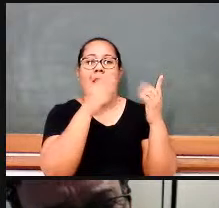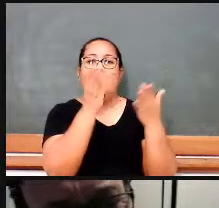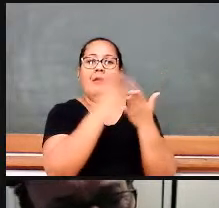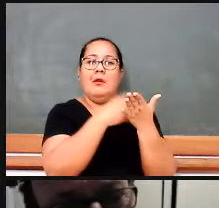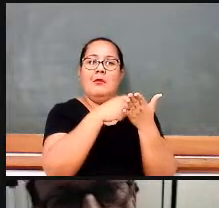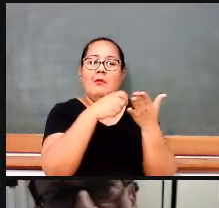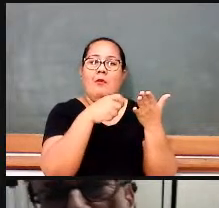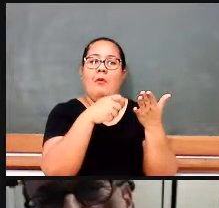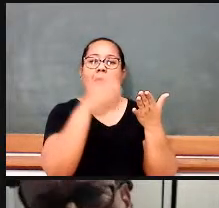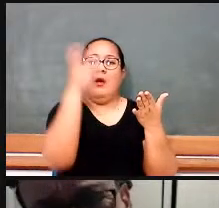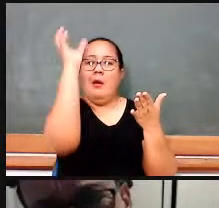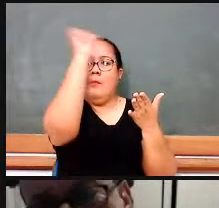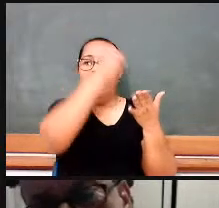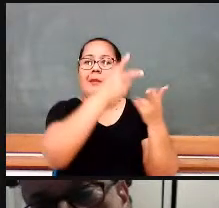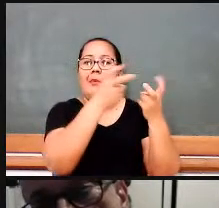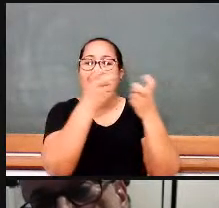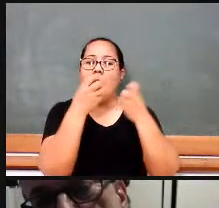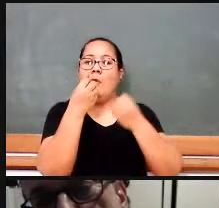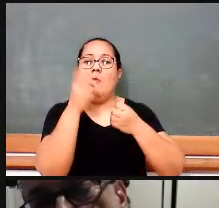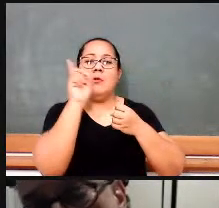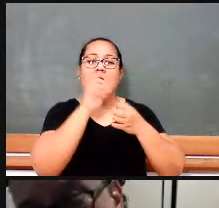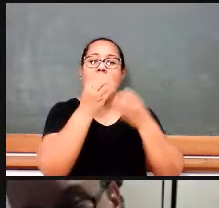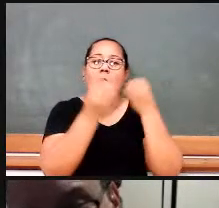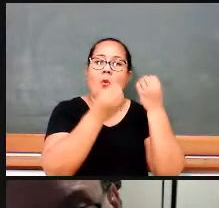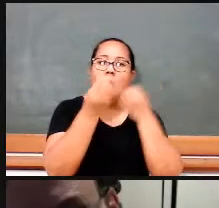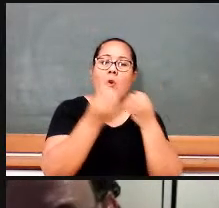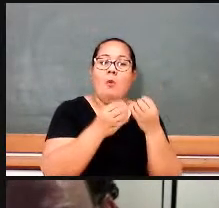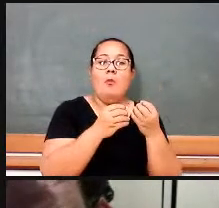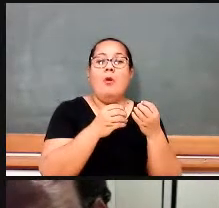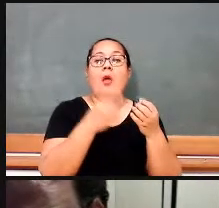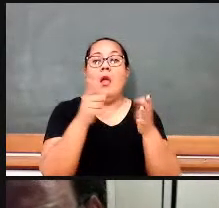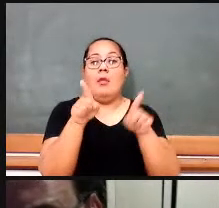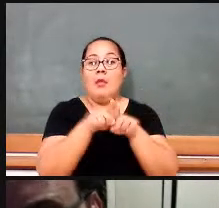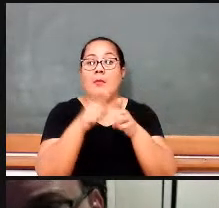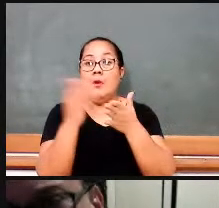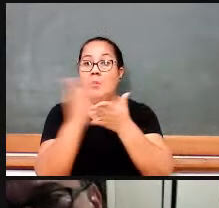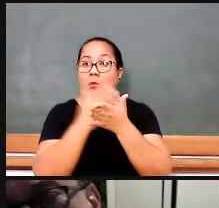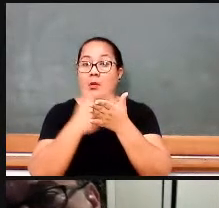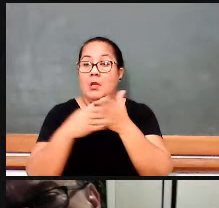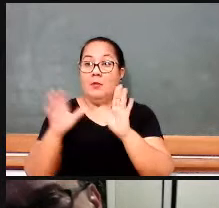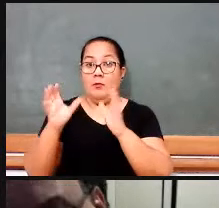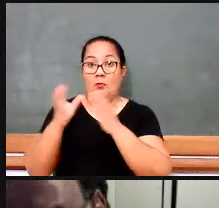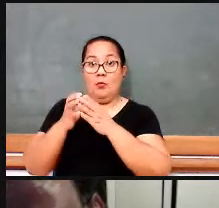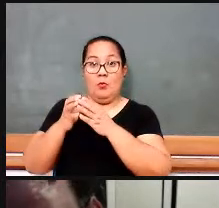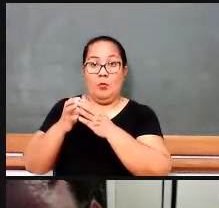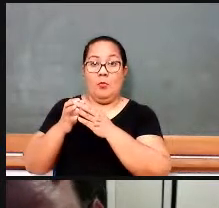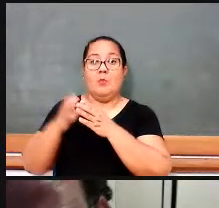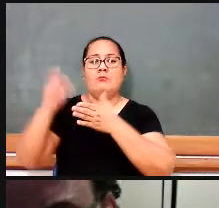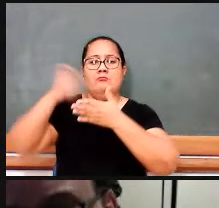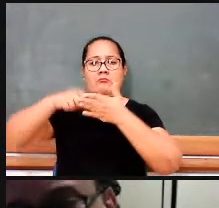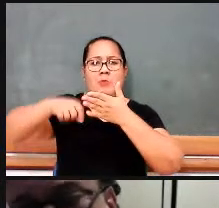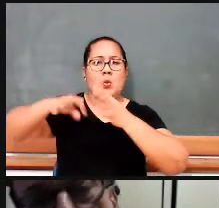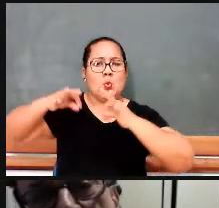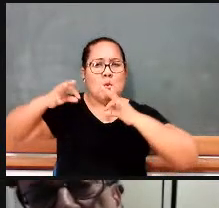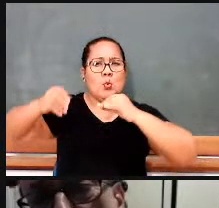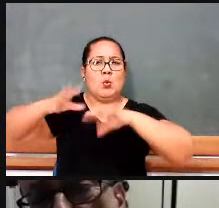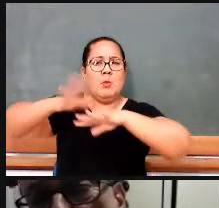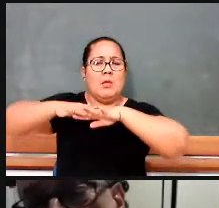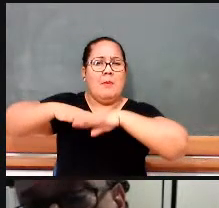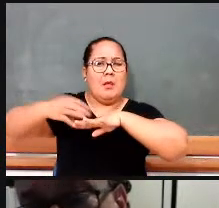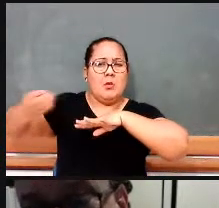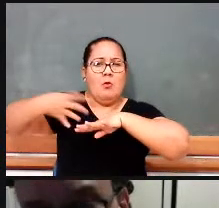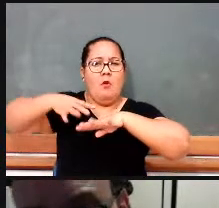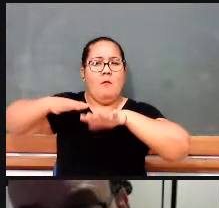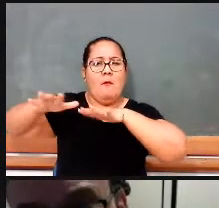apropria das coisas dos Estados Unidos, etc., e depois um livro coletivo onde a gente fala de todo o movimento da matemática